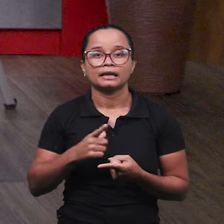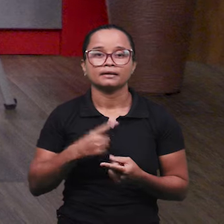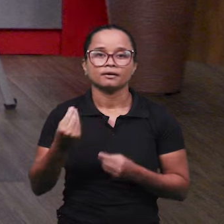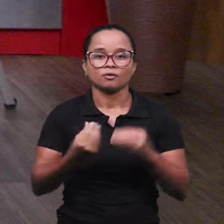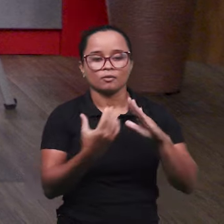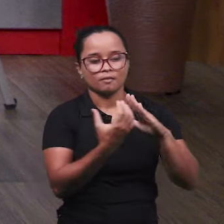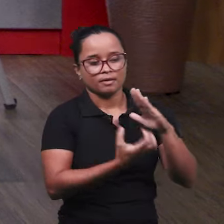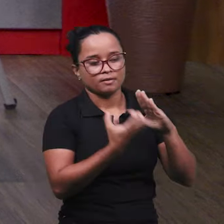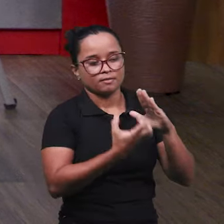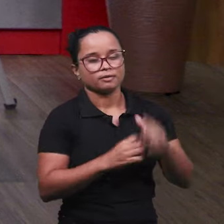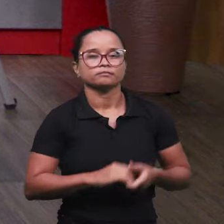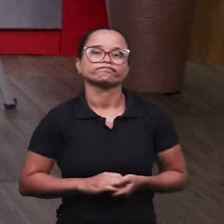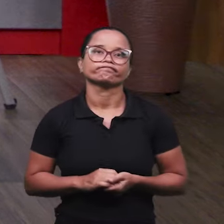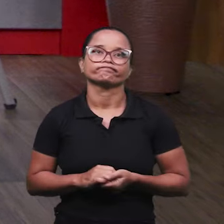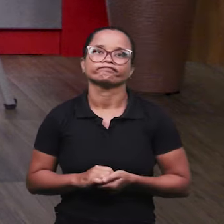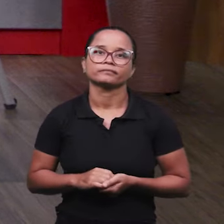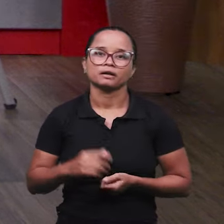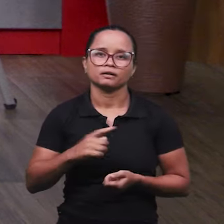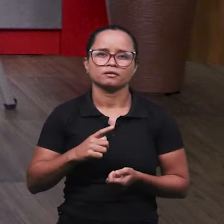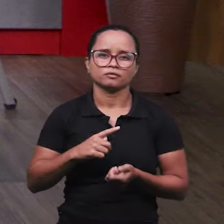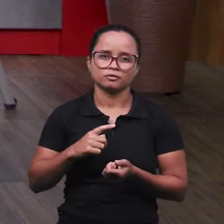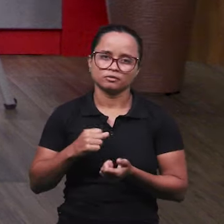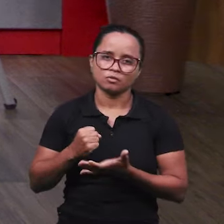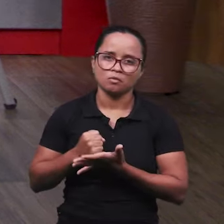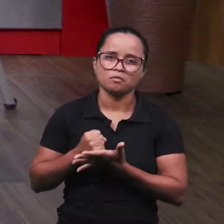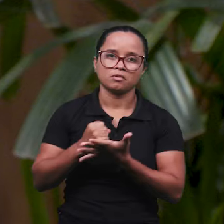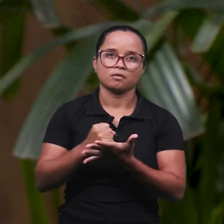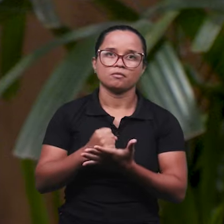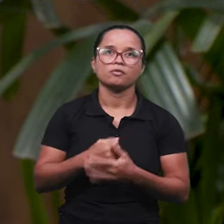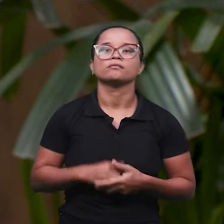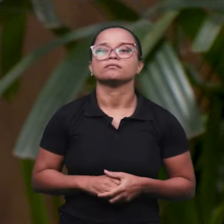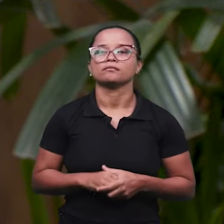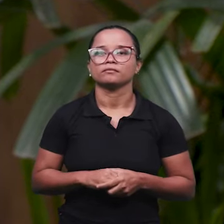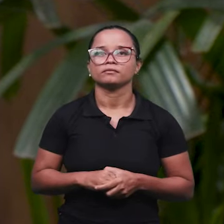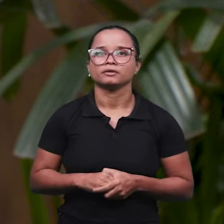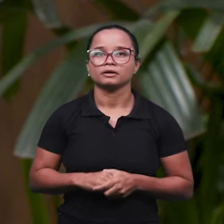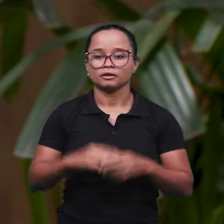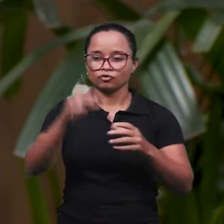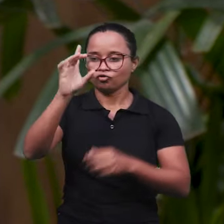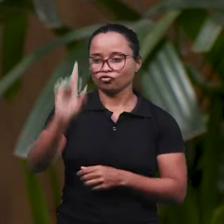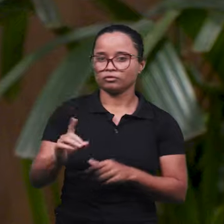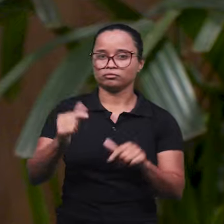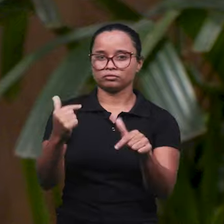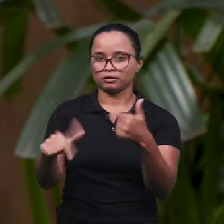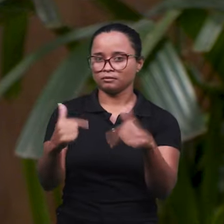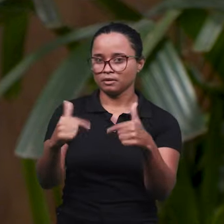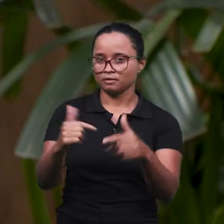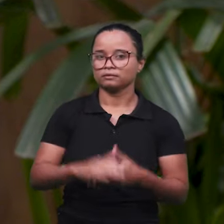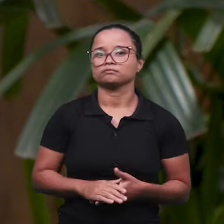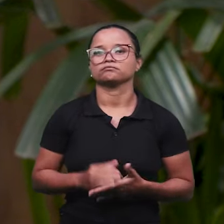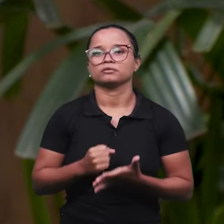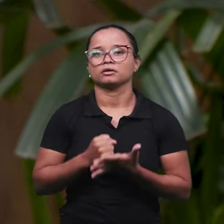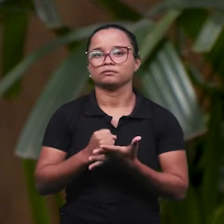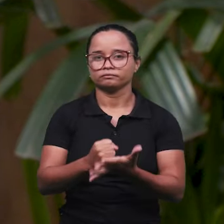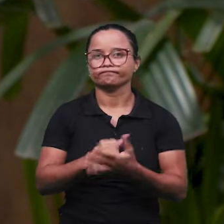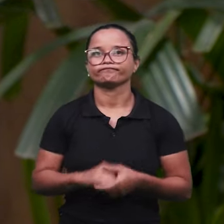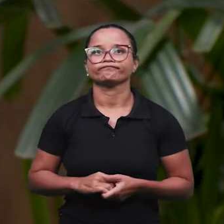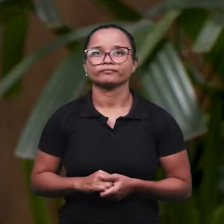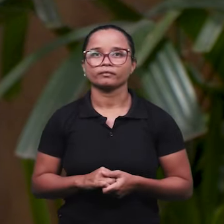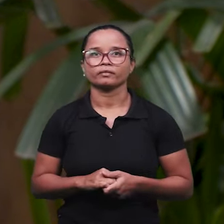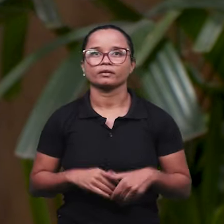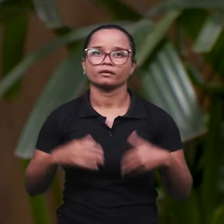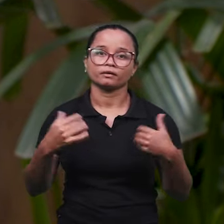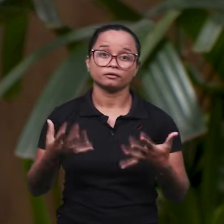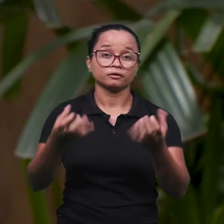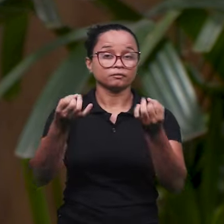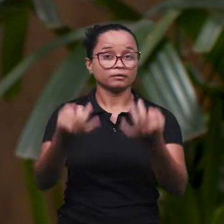empresa, ele tem todo um suporte por trás, né, tem o dinheiro do trabalho, tem tudo ali, todo o suporte técnico. Agora a gente está falando